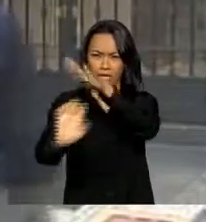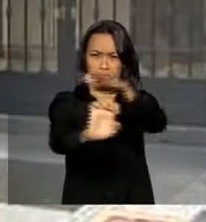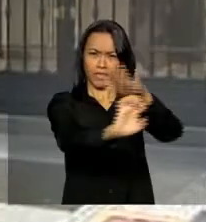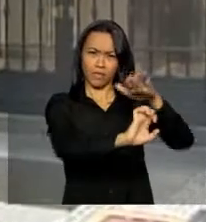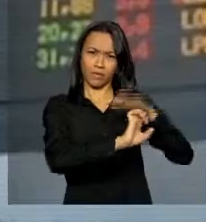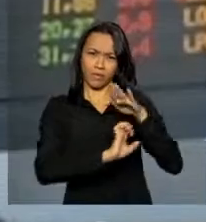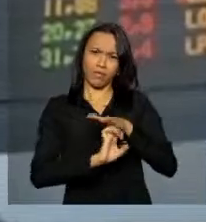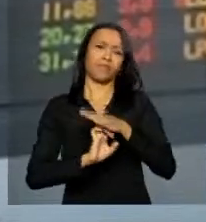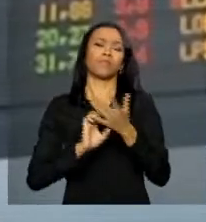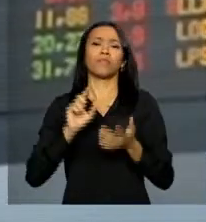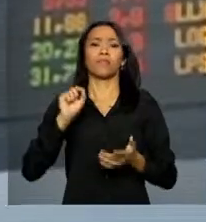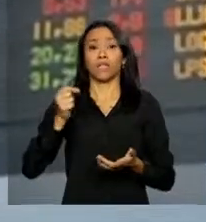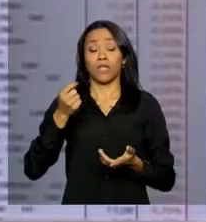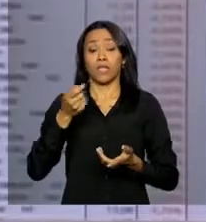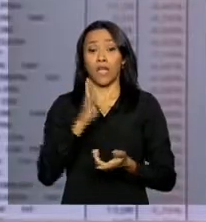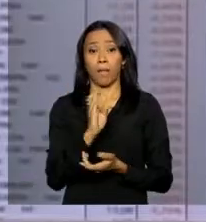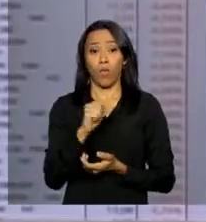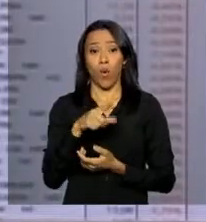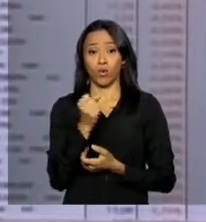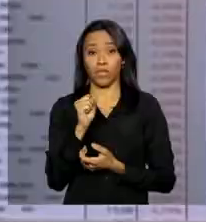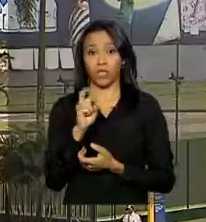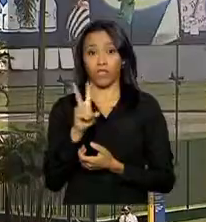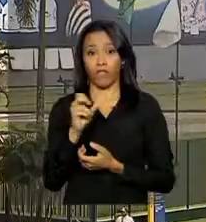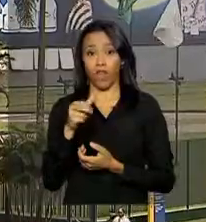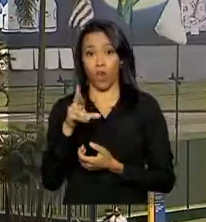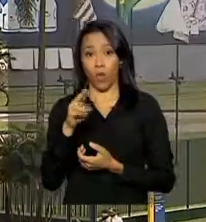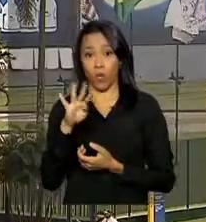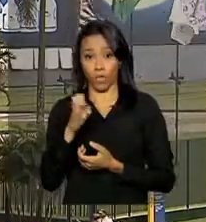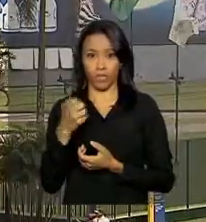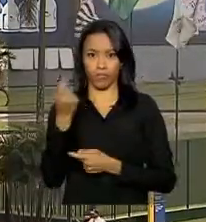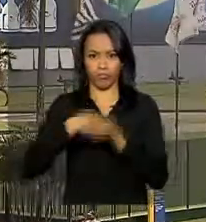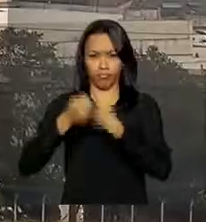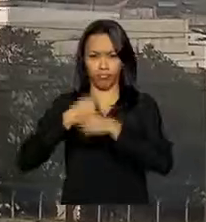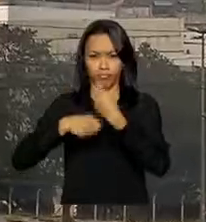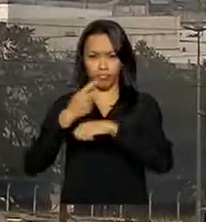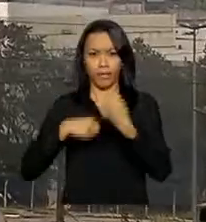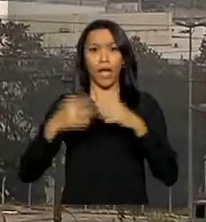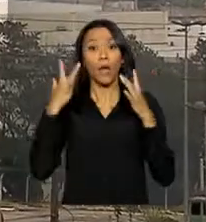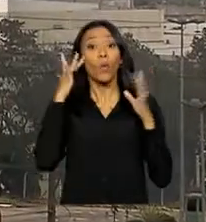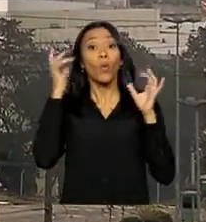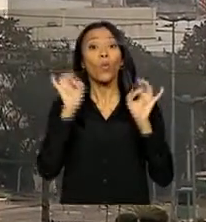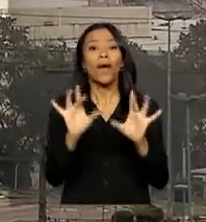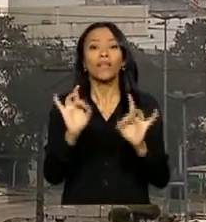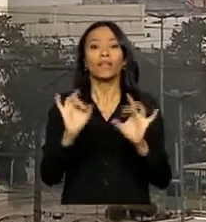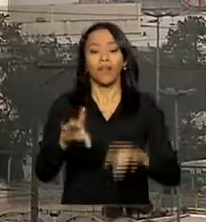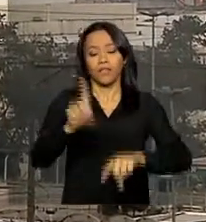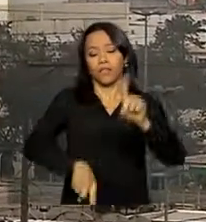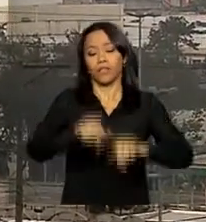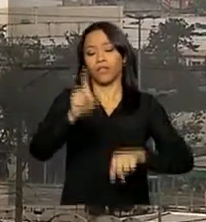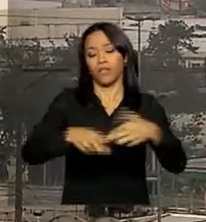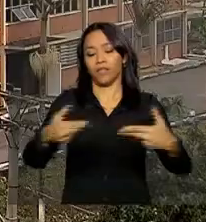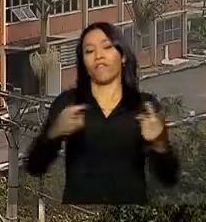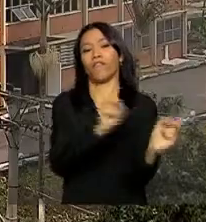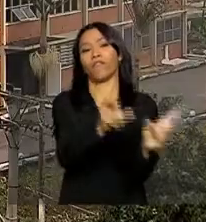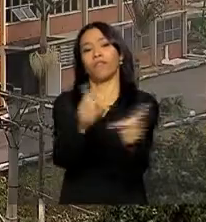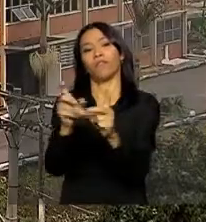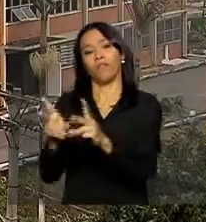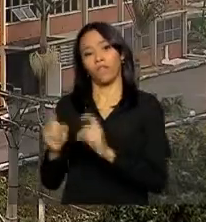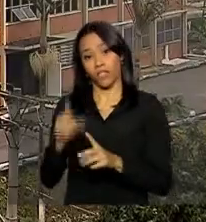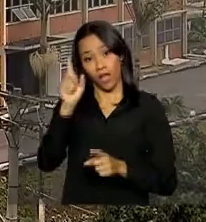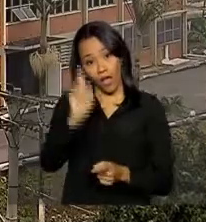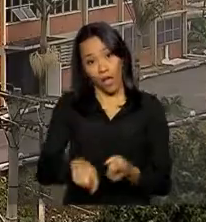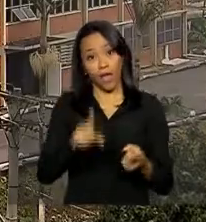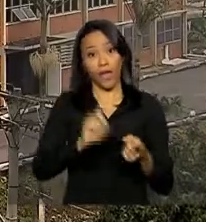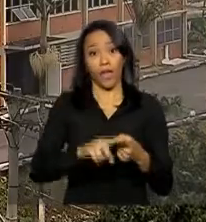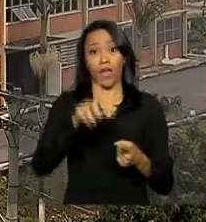cotadas na Bolsa de Valores, Essas duas ideias valem tanto quanto a qualidade dos produtos vendidos e dos serviços prestados. São elas